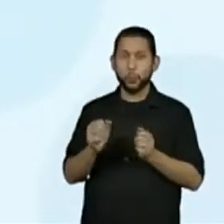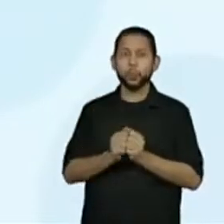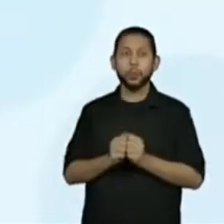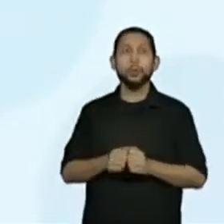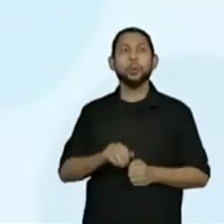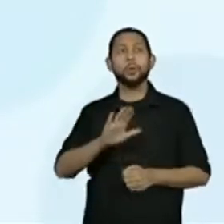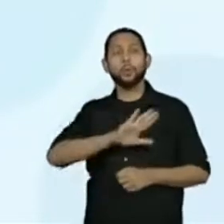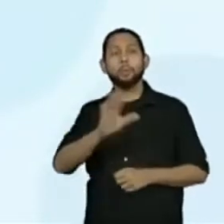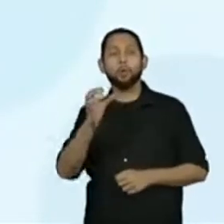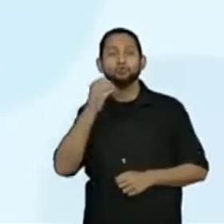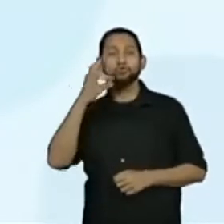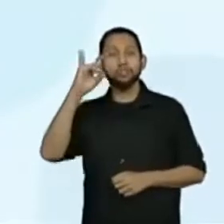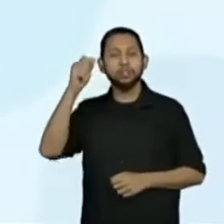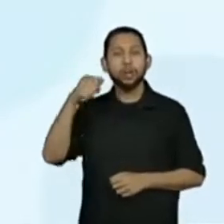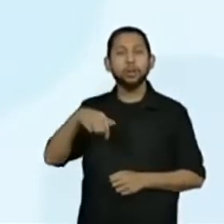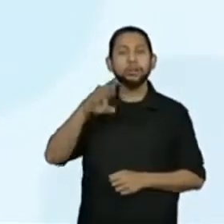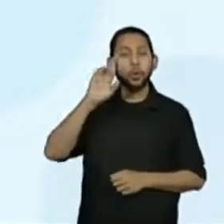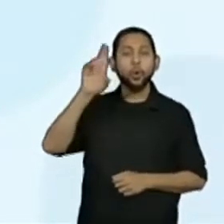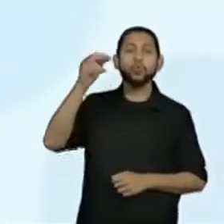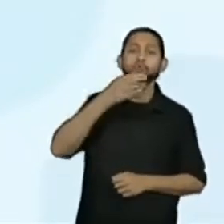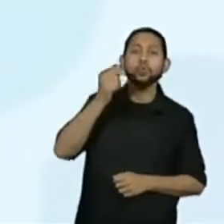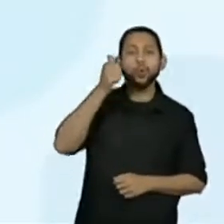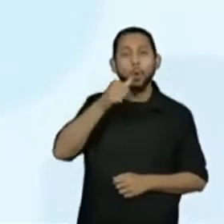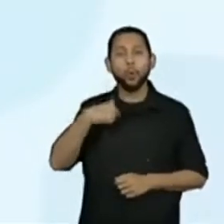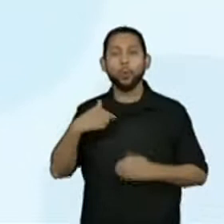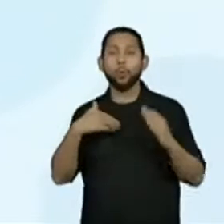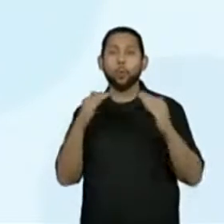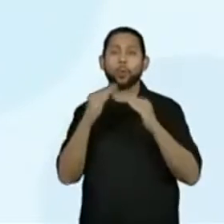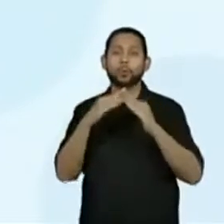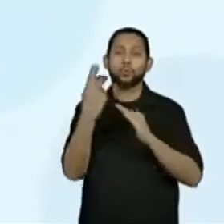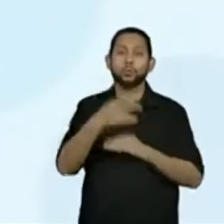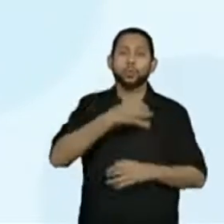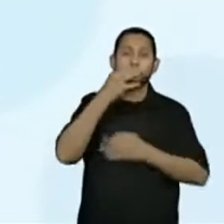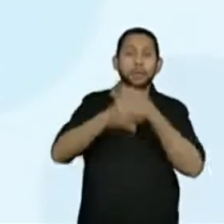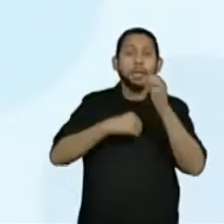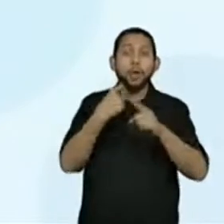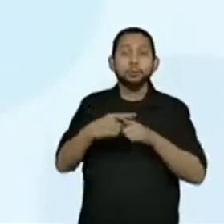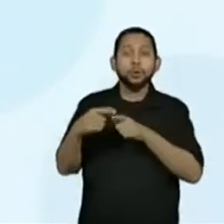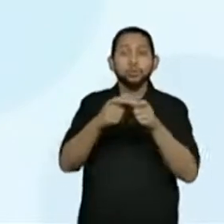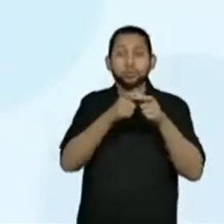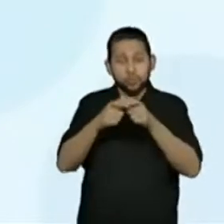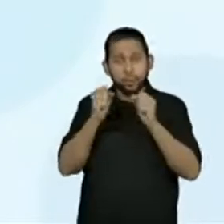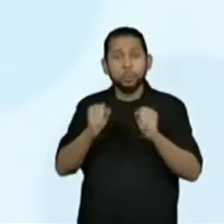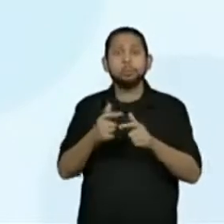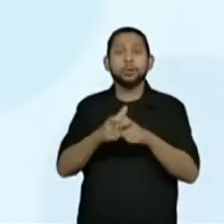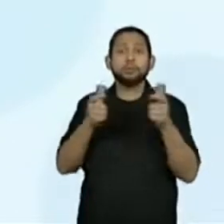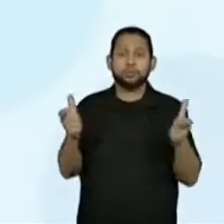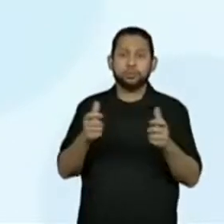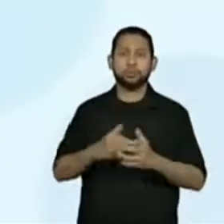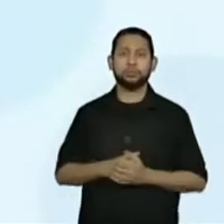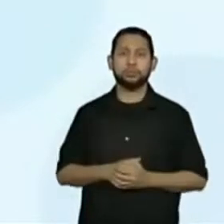Bom dia, senhores e senhoras da revista. Eu concordo com sua opinião, porque os discos voadores podem causar um grande. E aí?